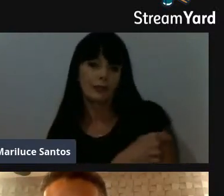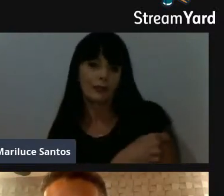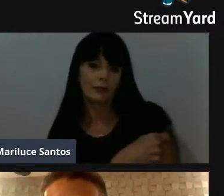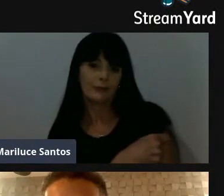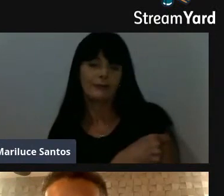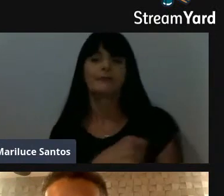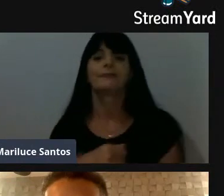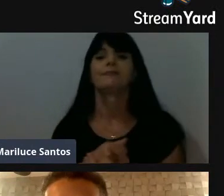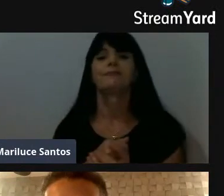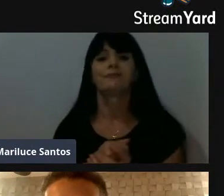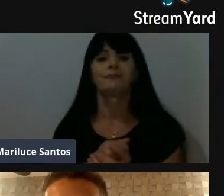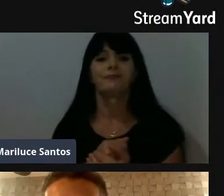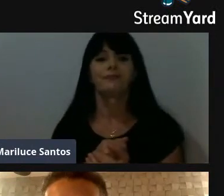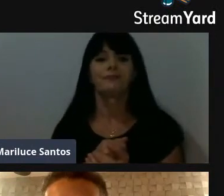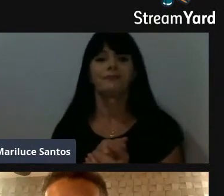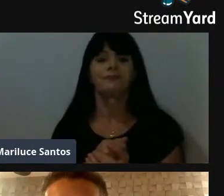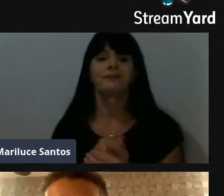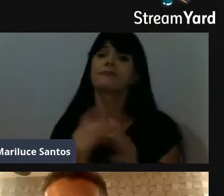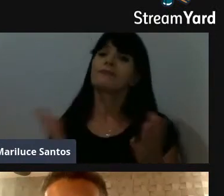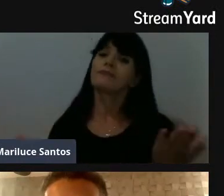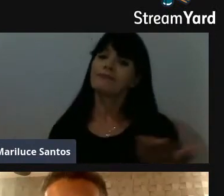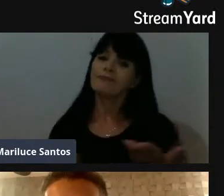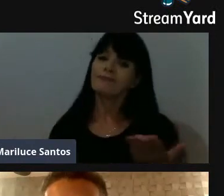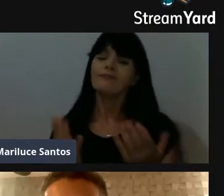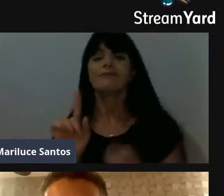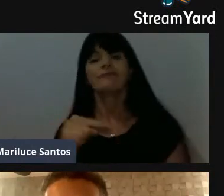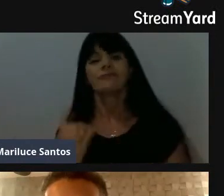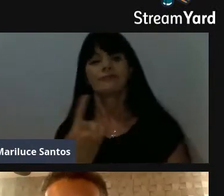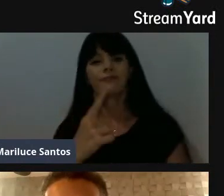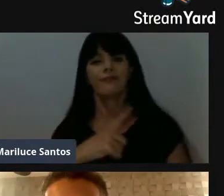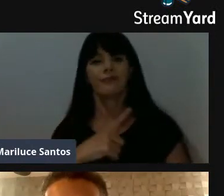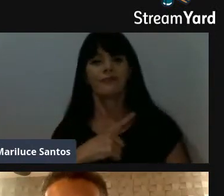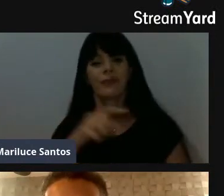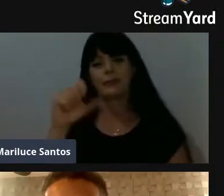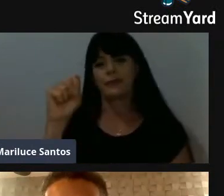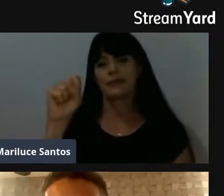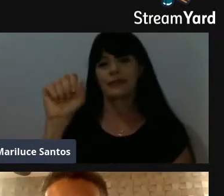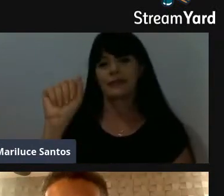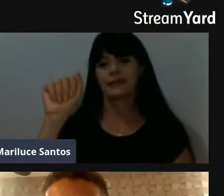Então, nós temos aí a Samara,